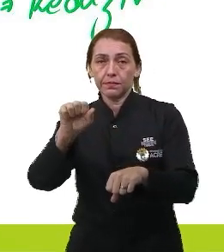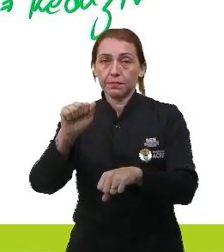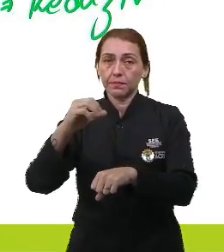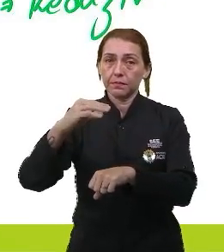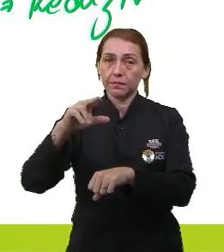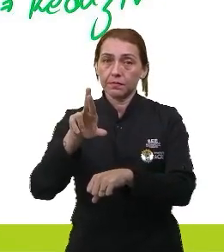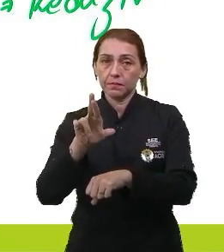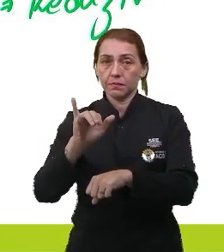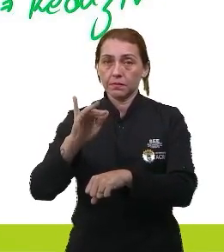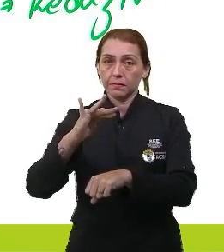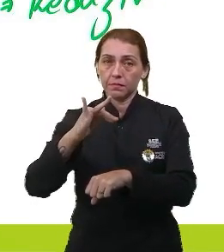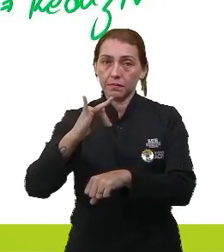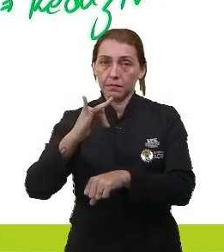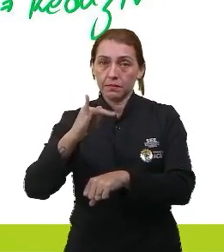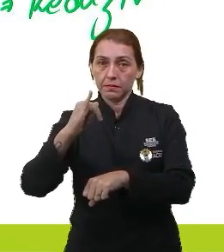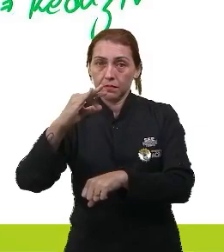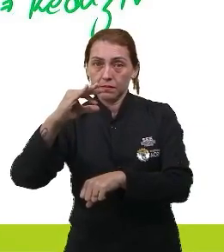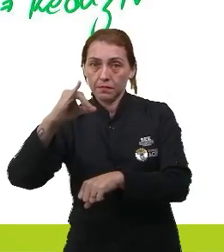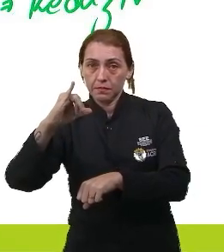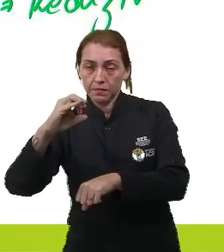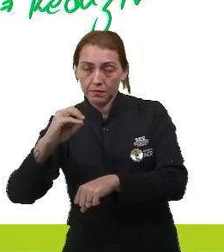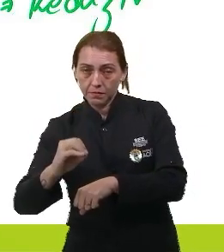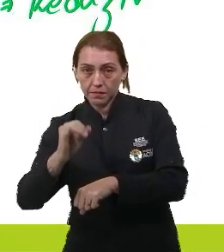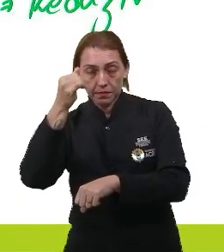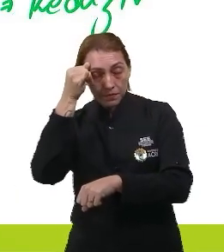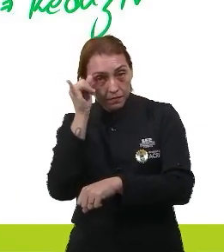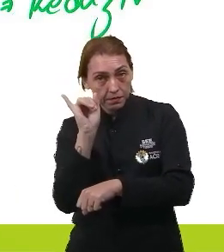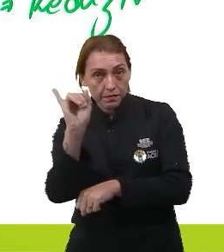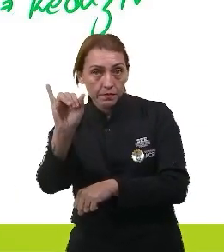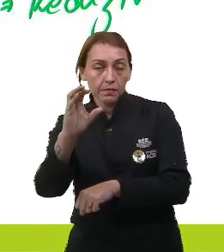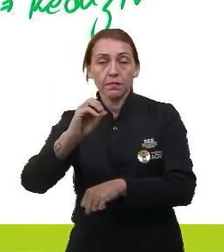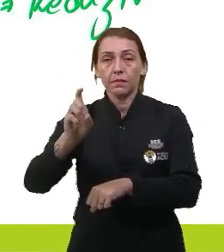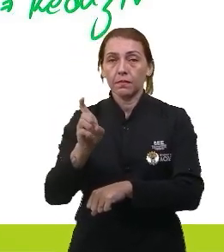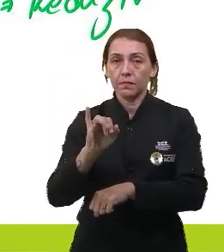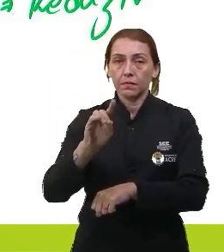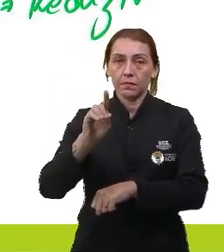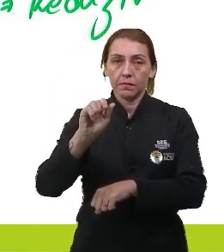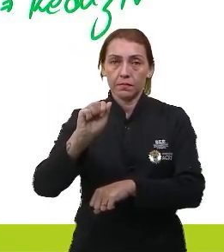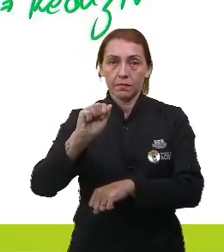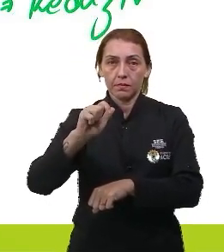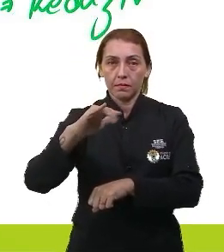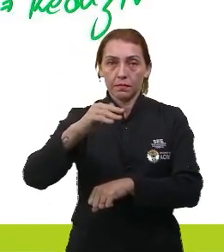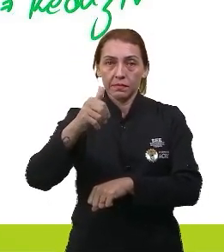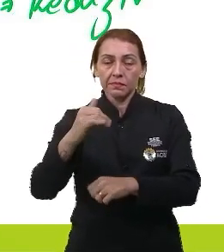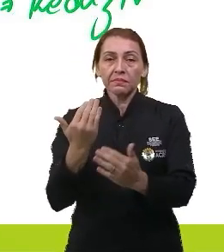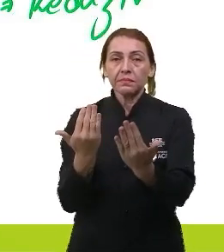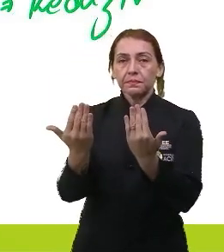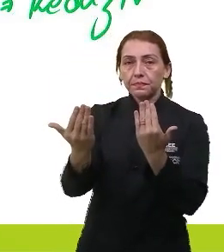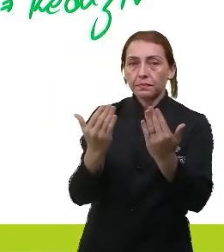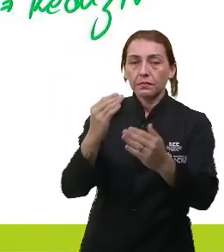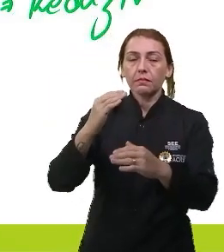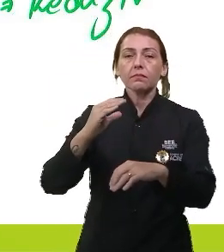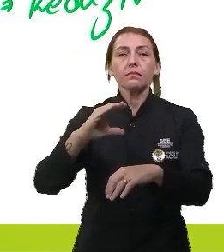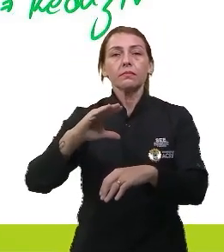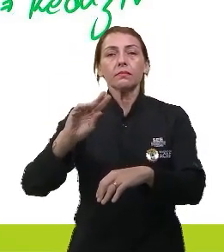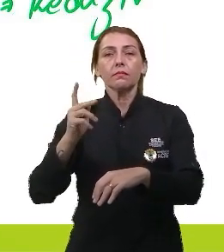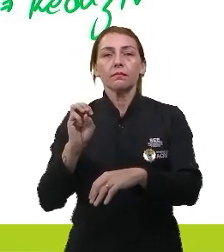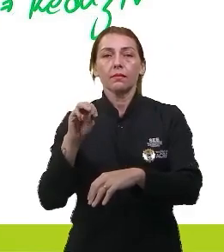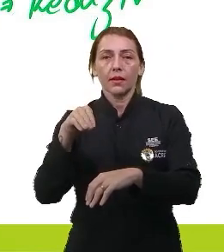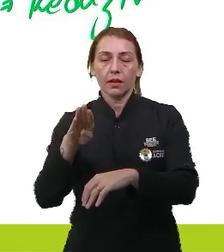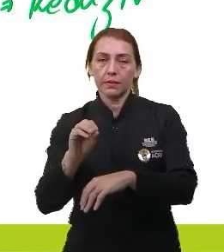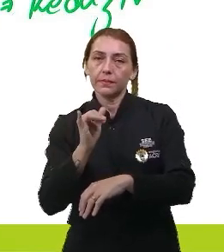É evitar, evitar a oxidação. Então, se eu comparar o chumbo, por exemplo,